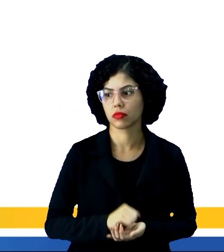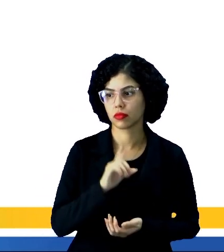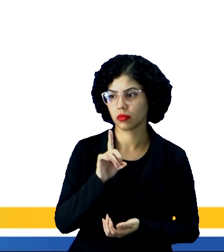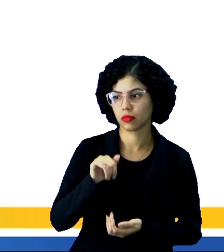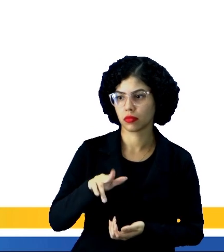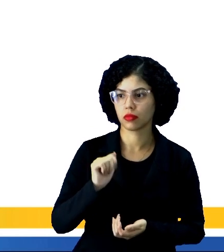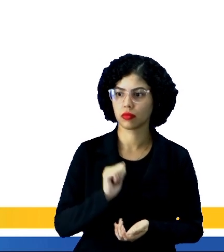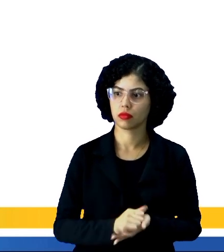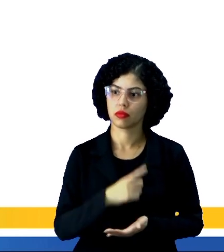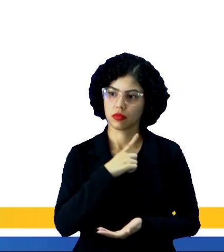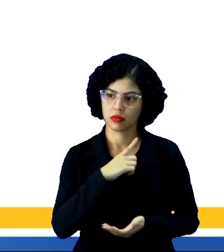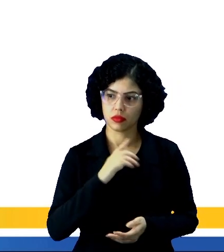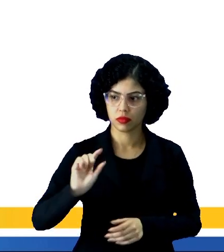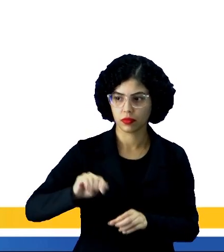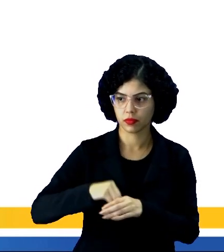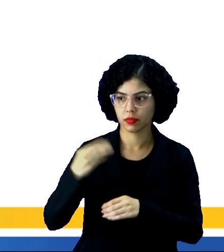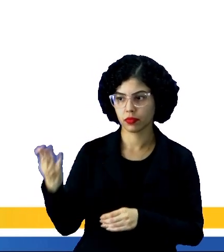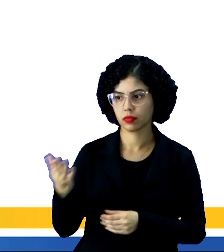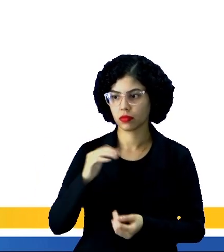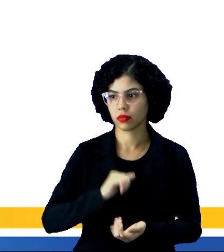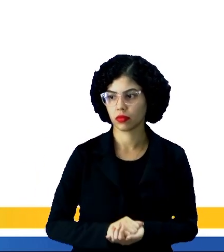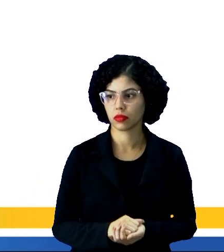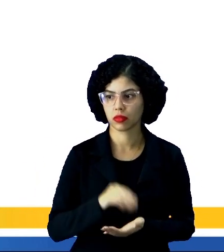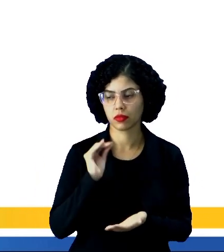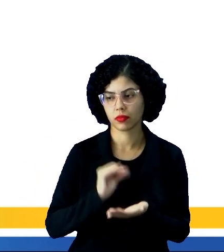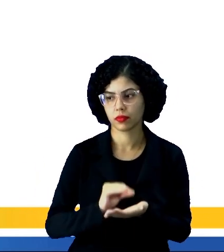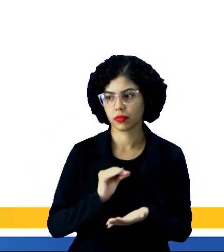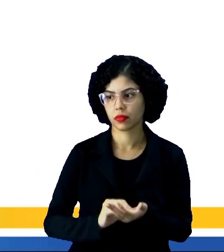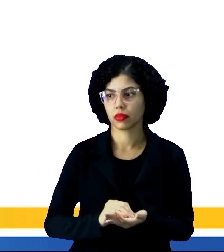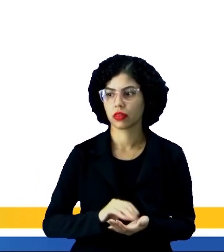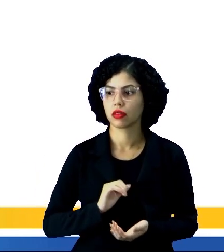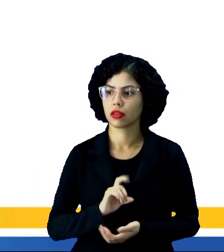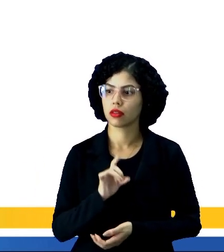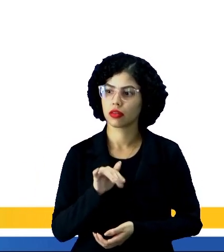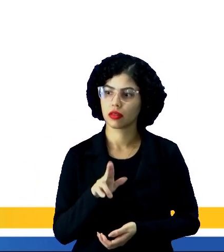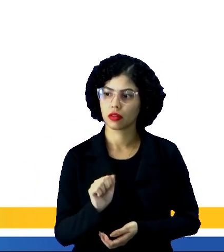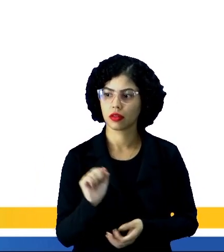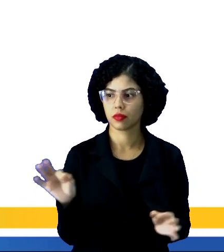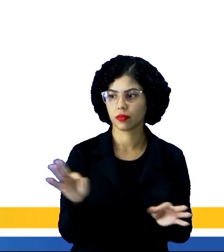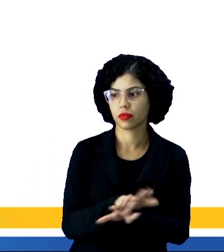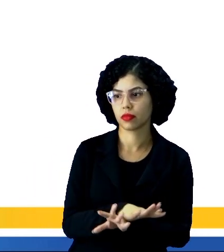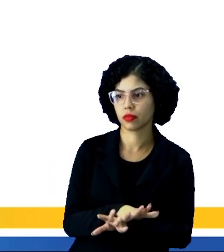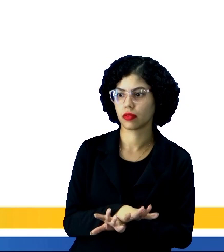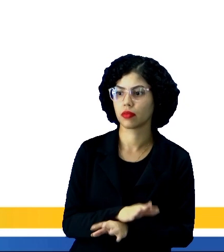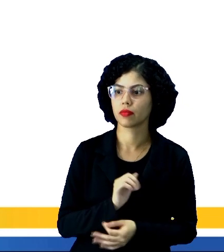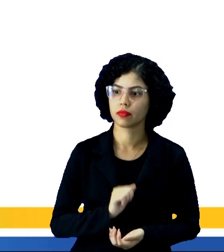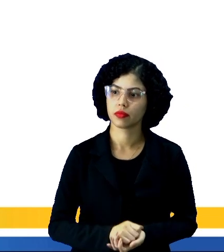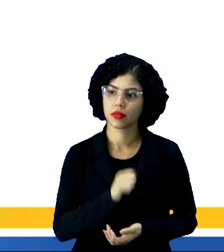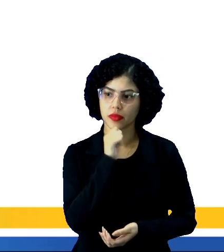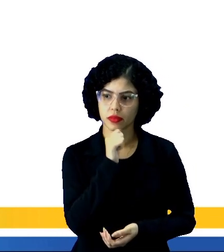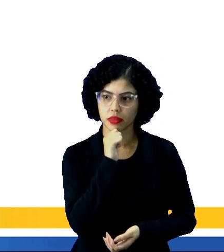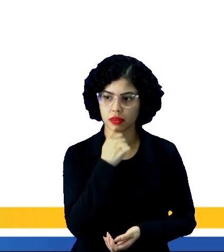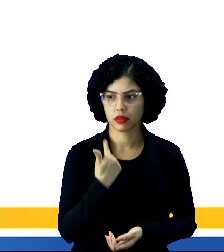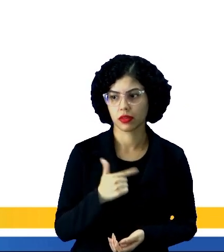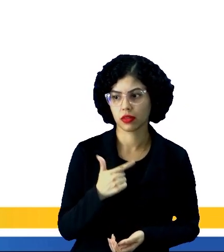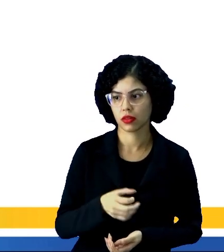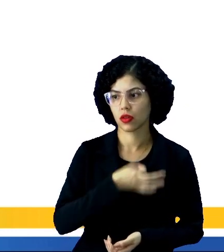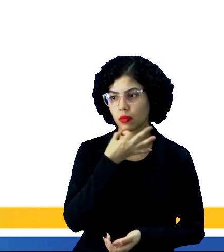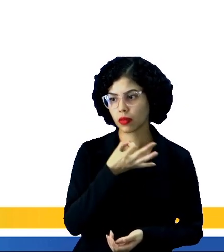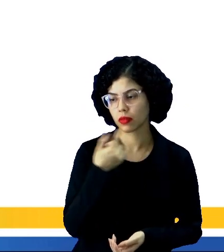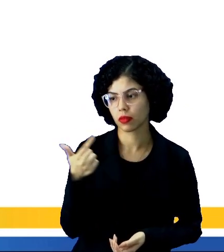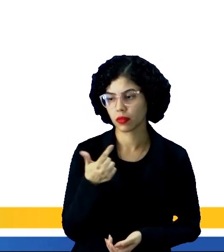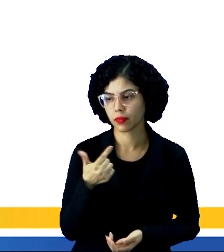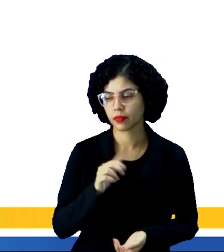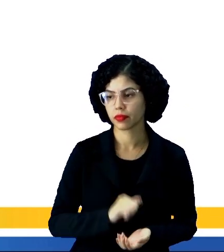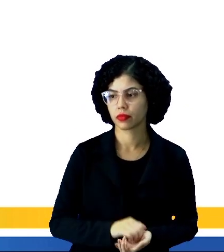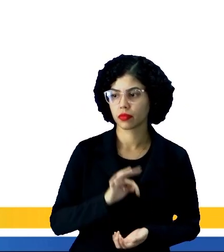direita, Danilo, tenha ficado fora do jogo por motivo de lesão, Daniel Alves acabou não sendo nem opção